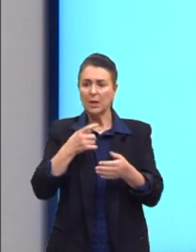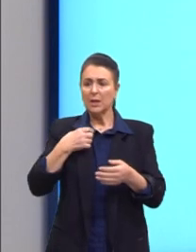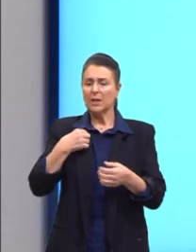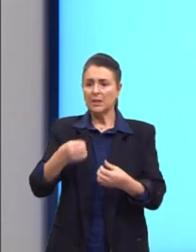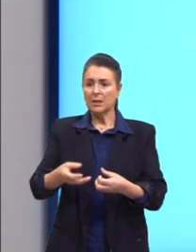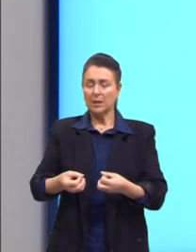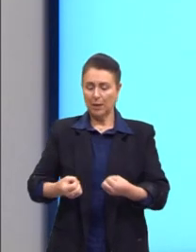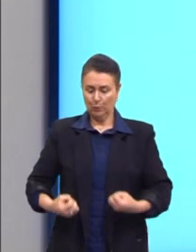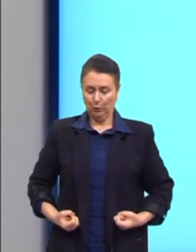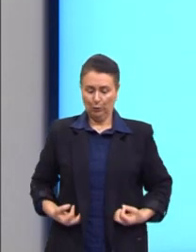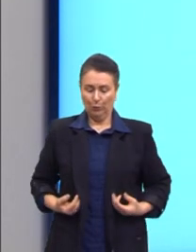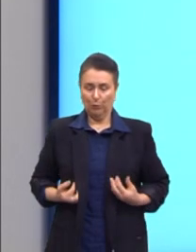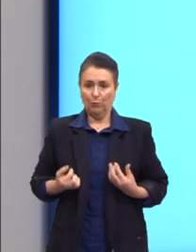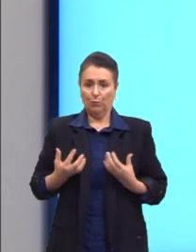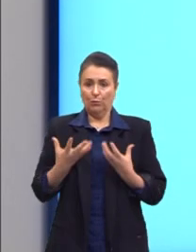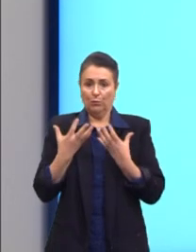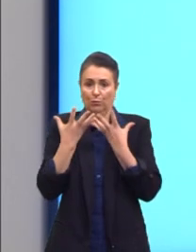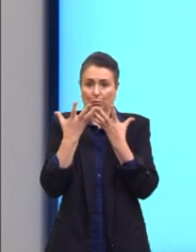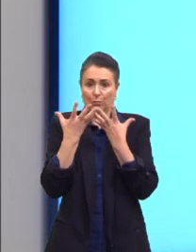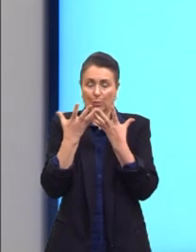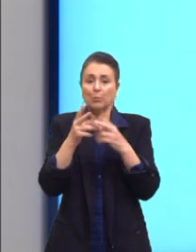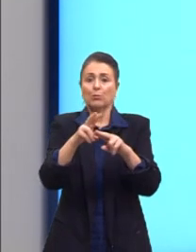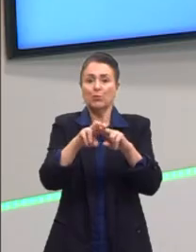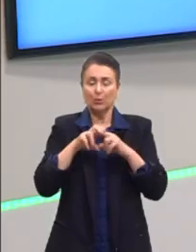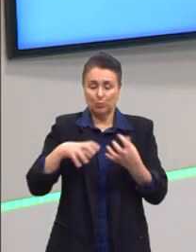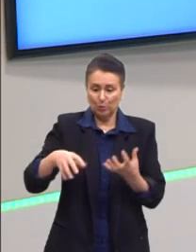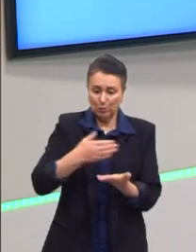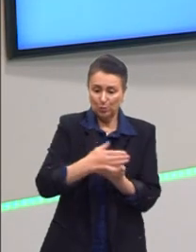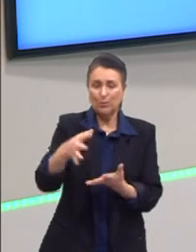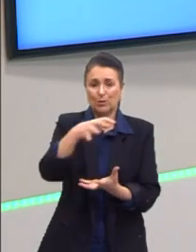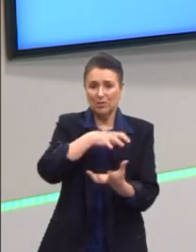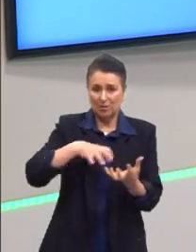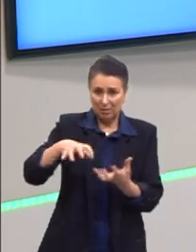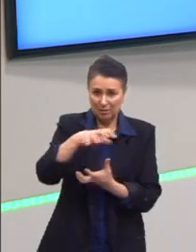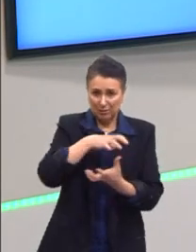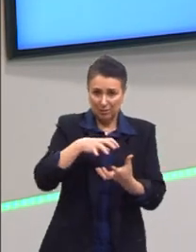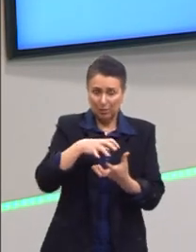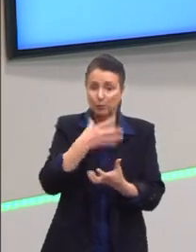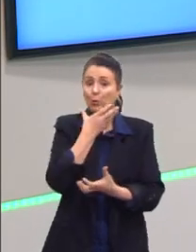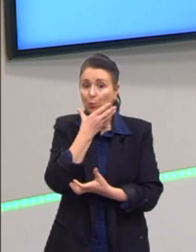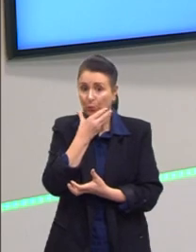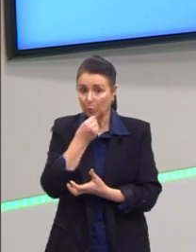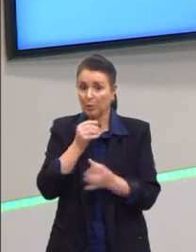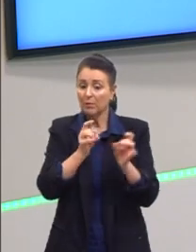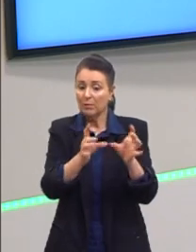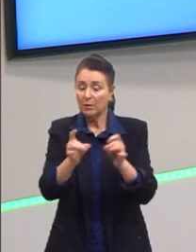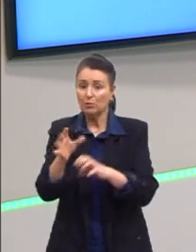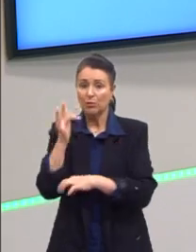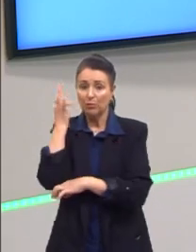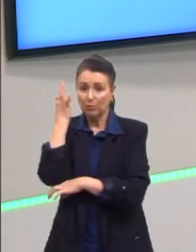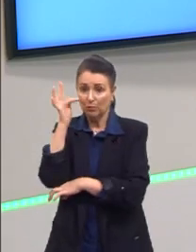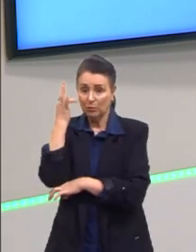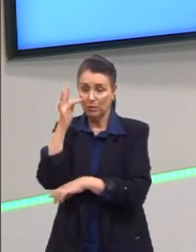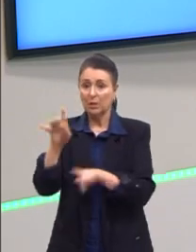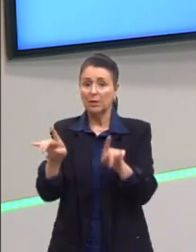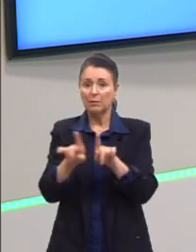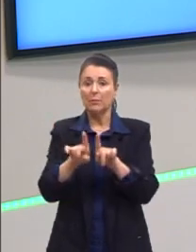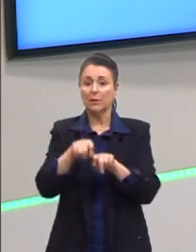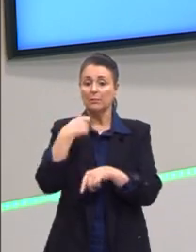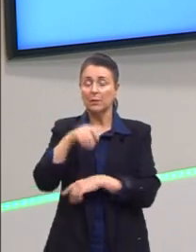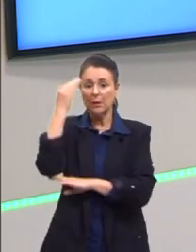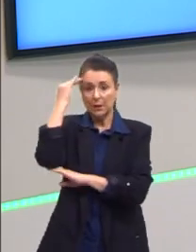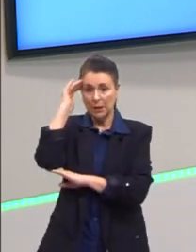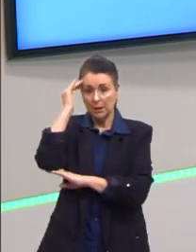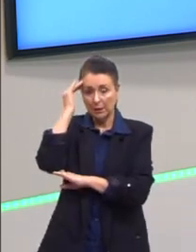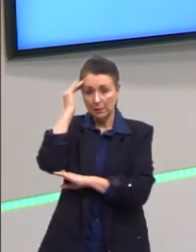no seu corpo, e teve toda essa revolta aí. Certo? Então, uma coisa que também você tem que entender, é que